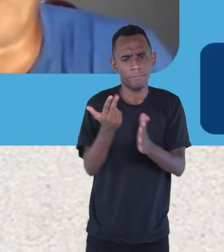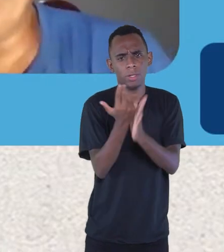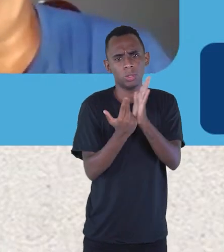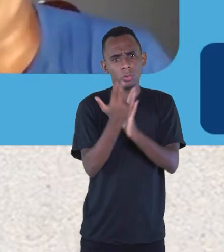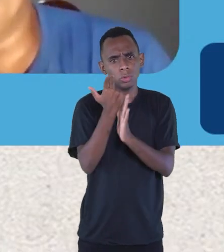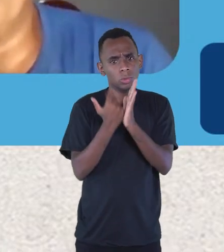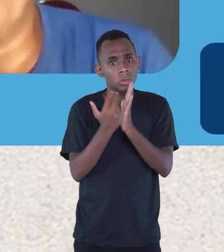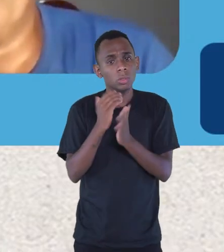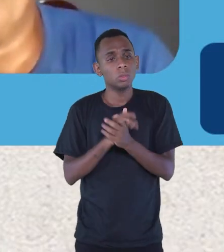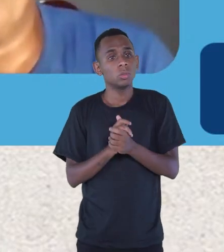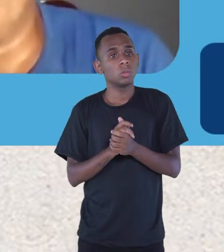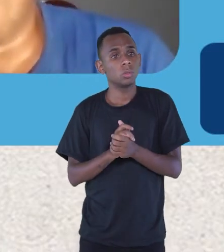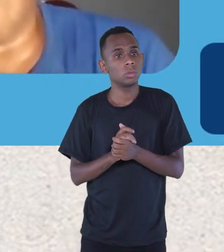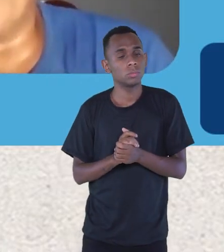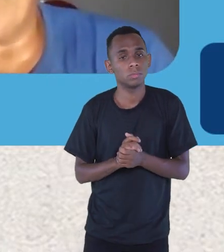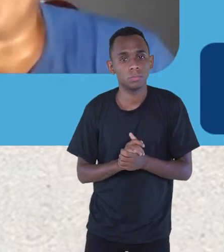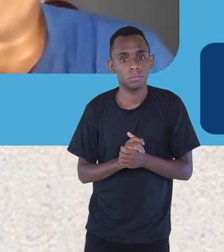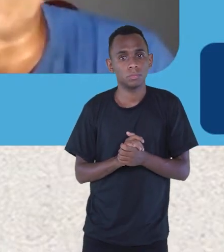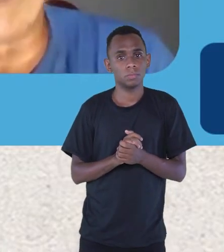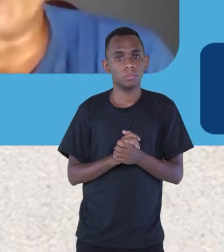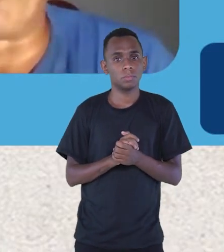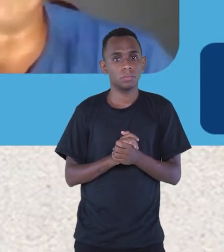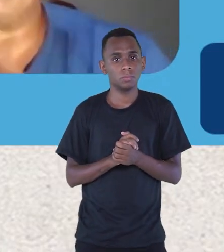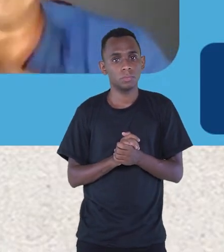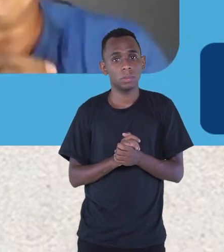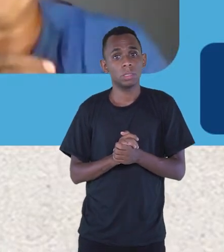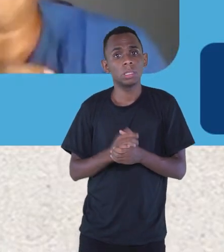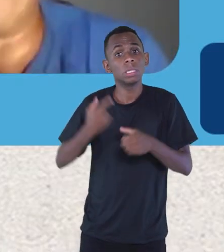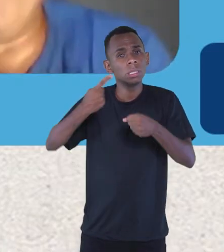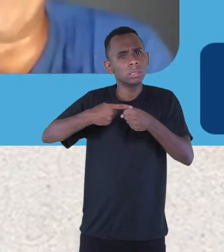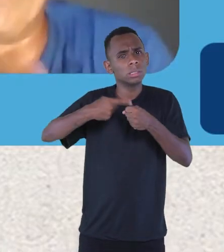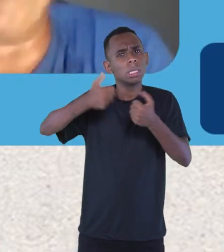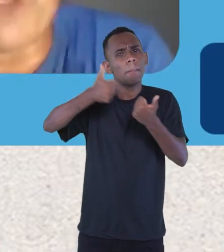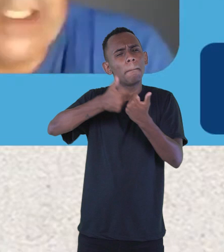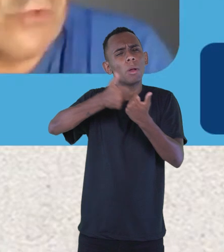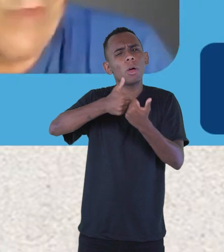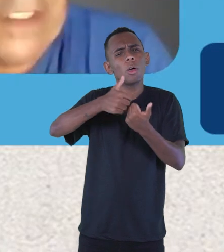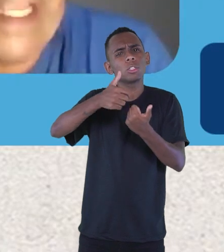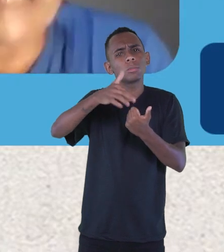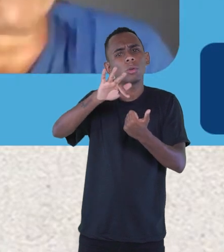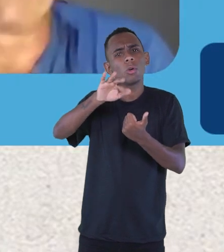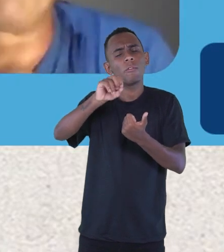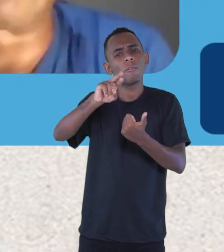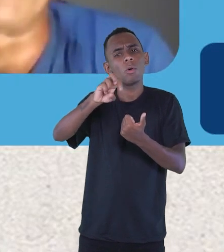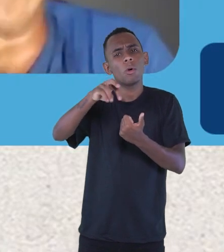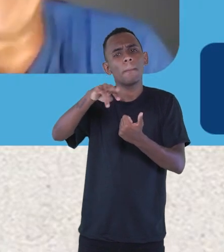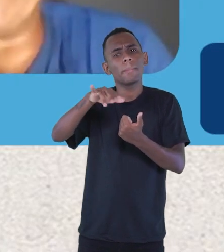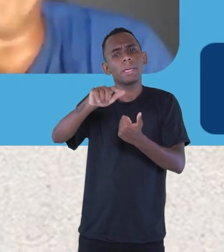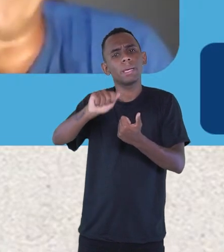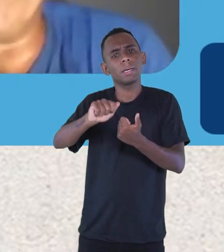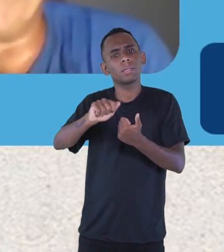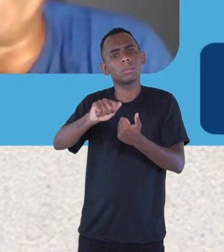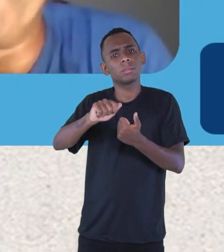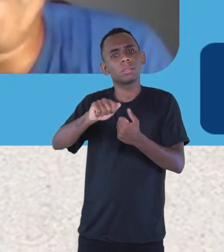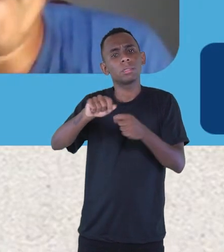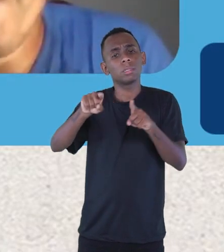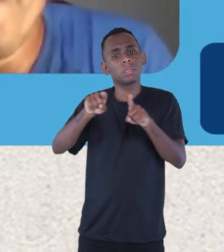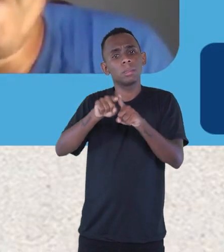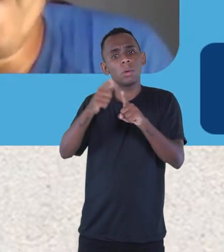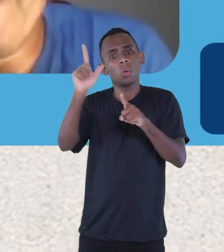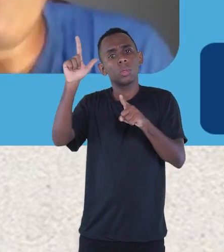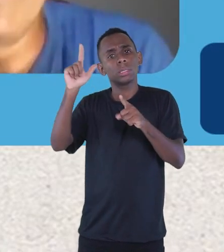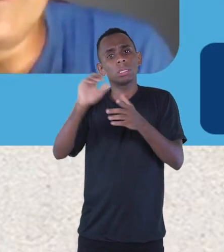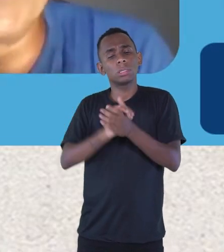eu Ou São Jorginópolis também. O Osório é de uma cidade próxima daqui que é Formiga e está morando numa cidade também próxima que é Itapcirica.